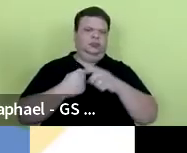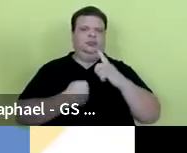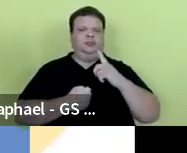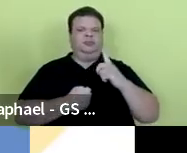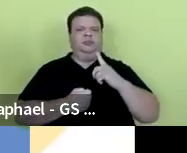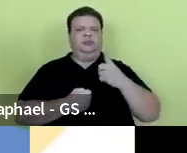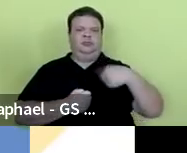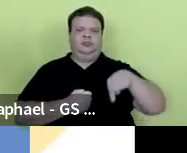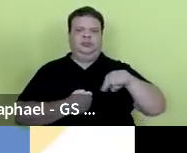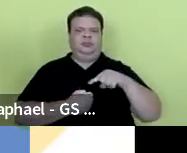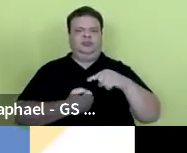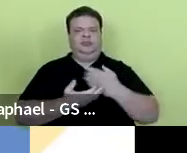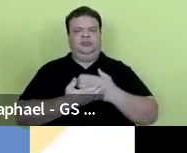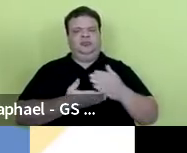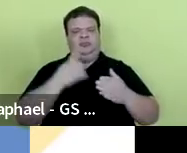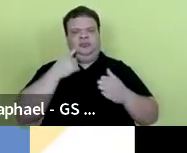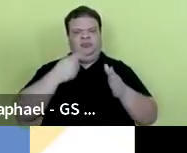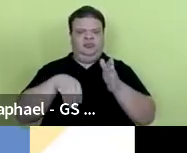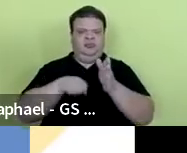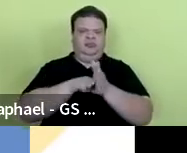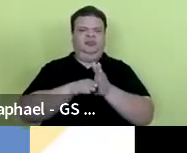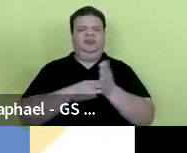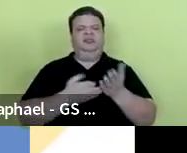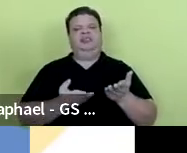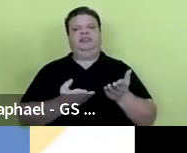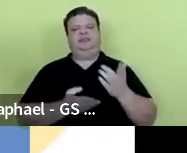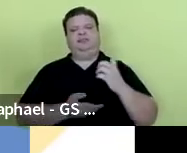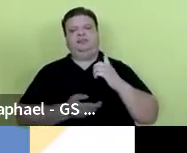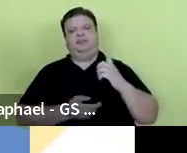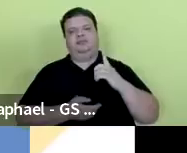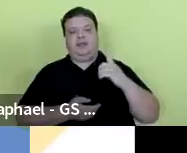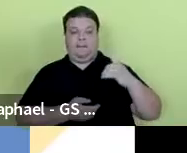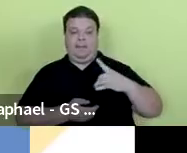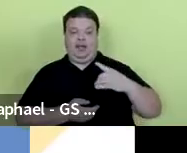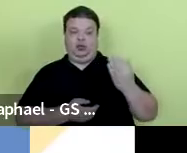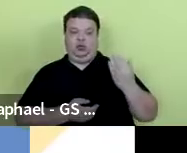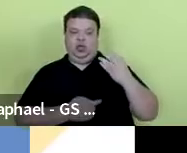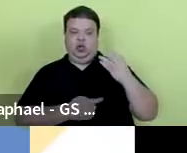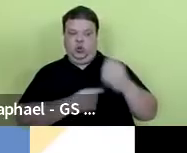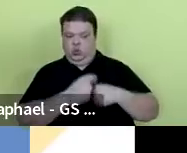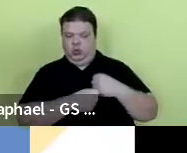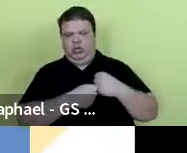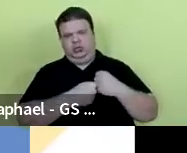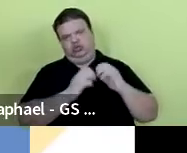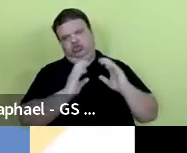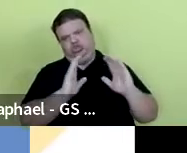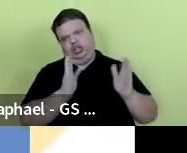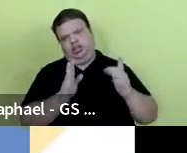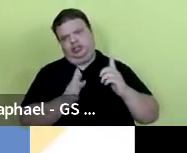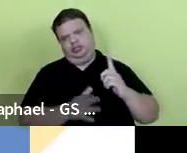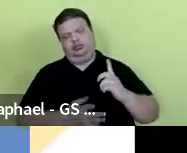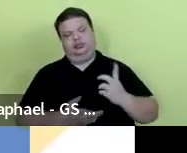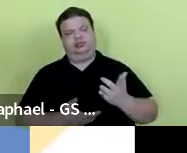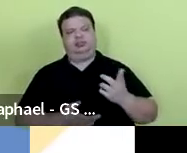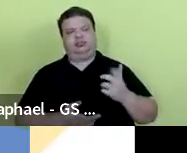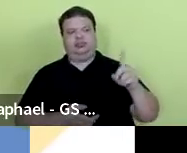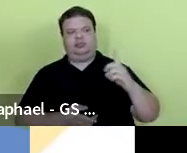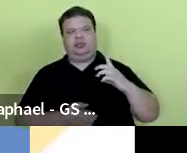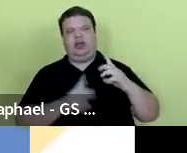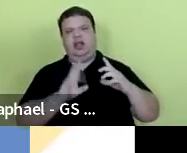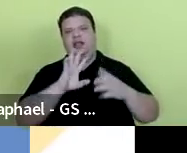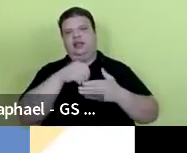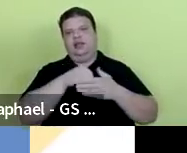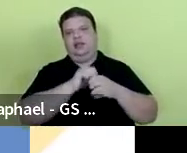chegou, ao momento que a gente já estava há um ano, com a pandemia,